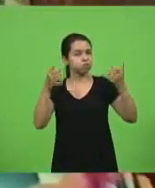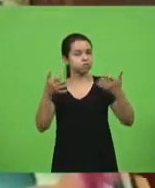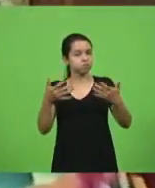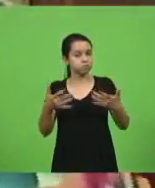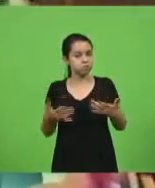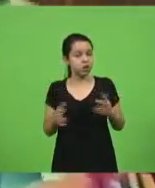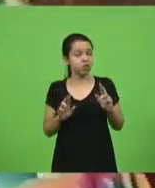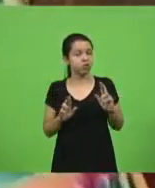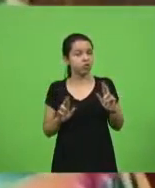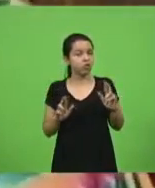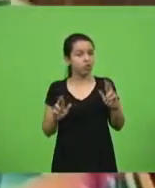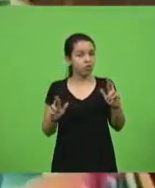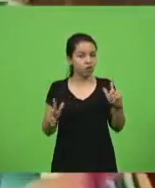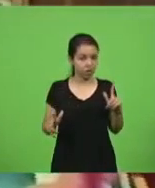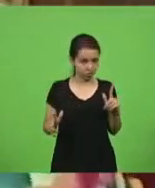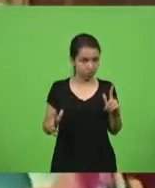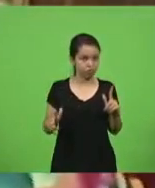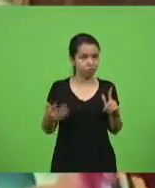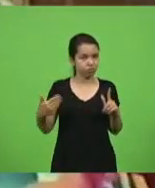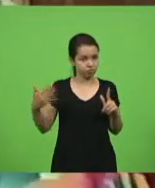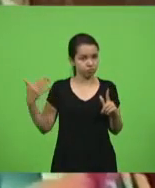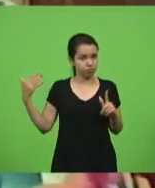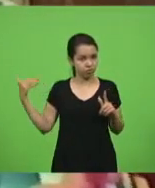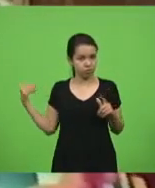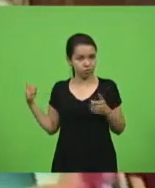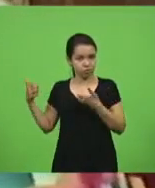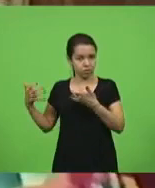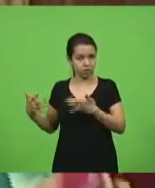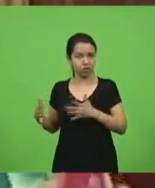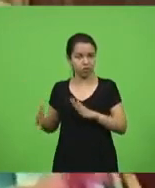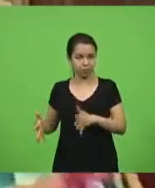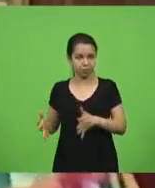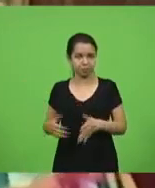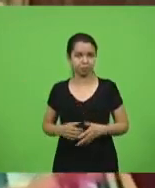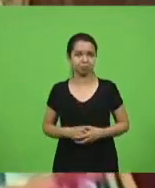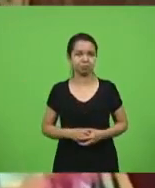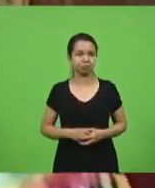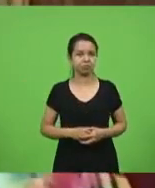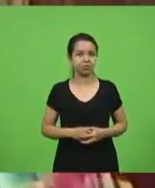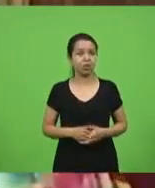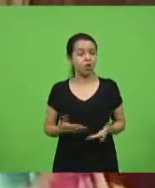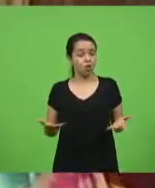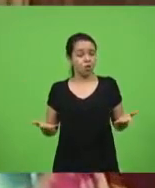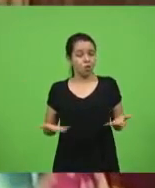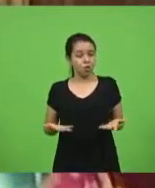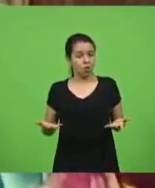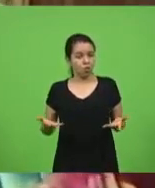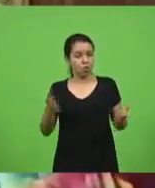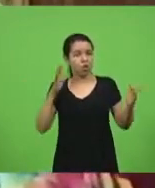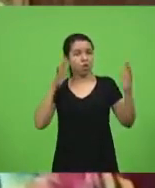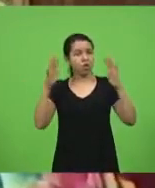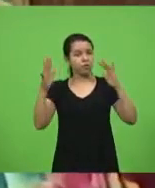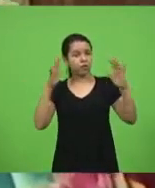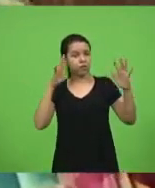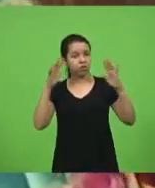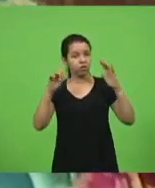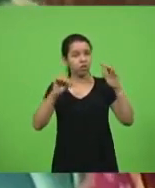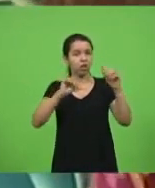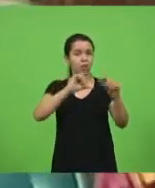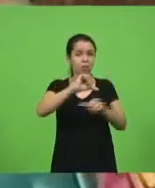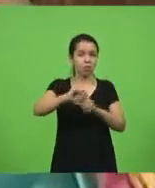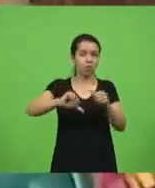a esta tribuna nos últimos tempos. Venho refletir um pouco as mudanças que o